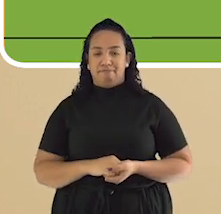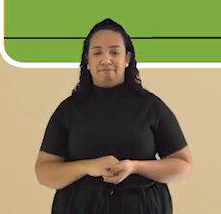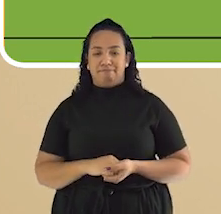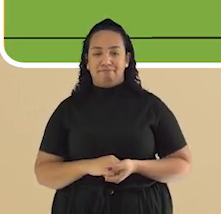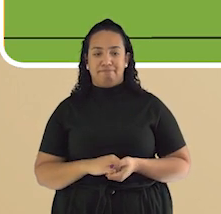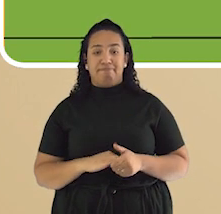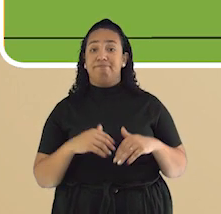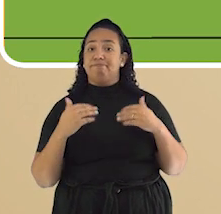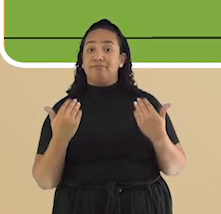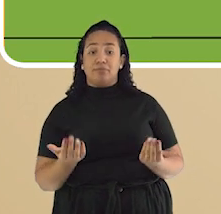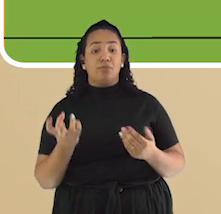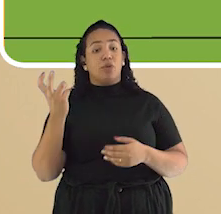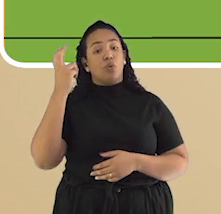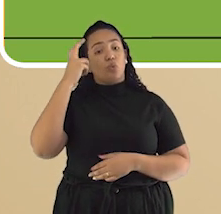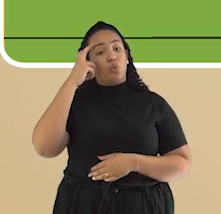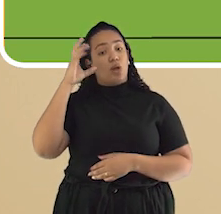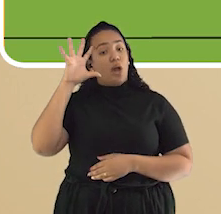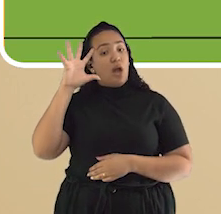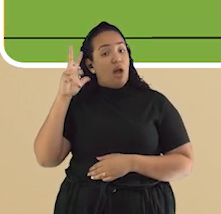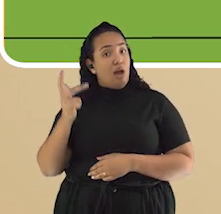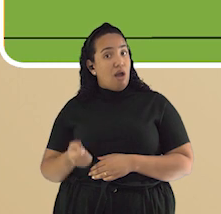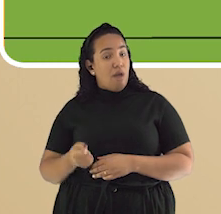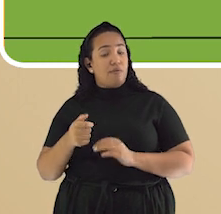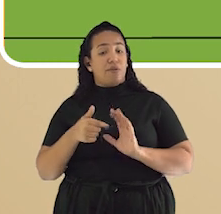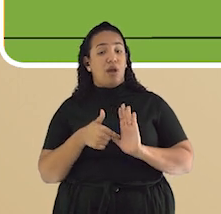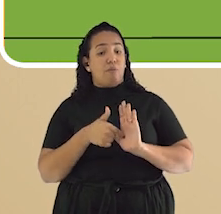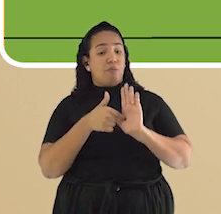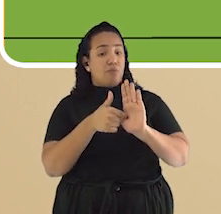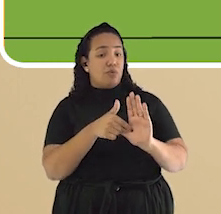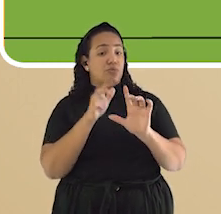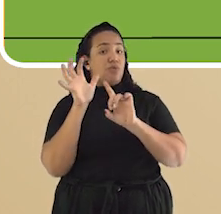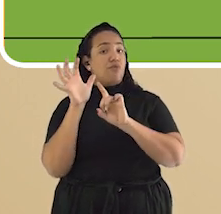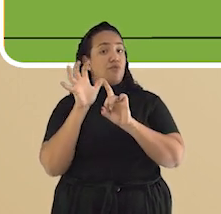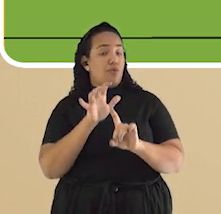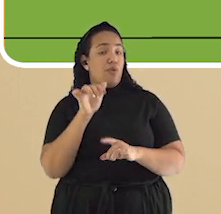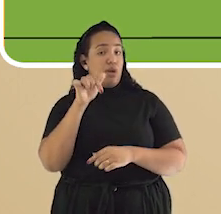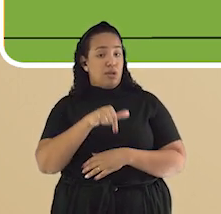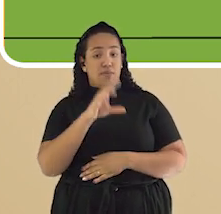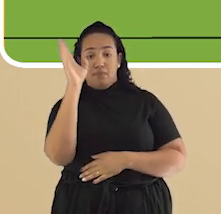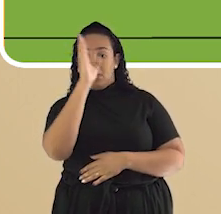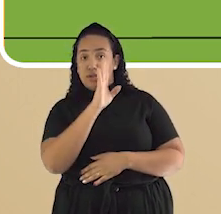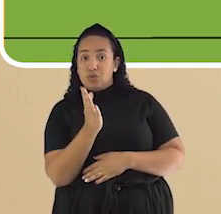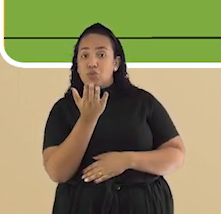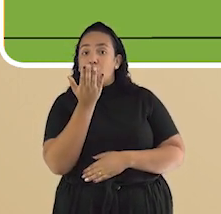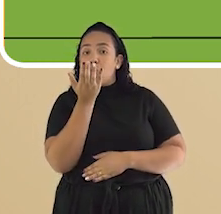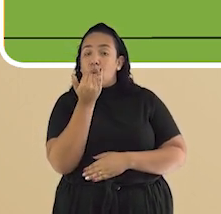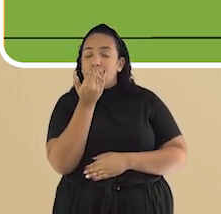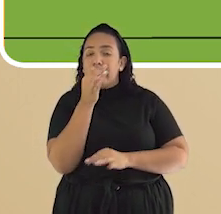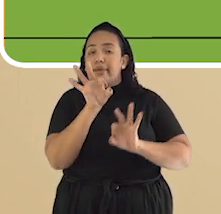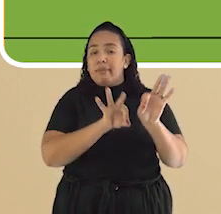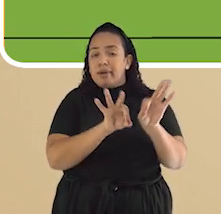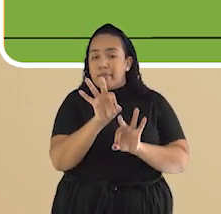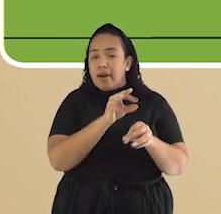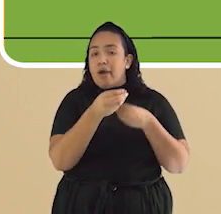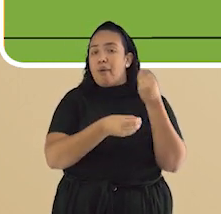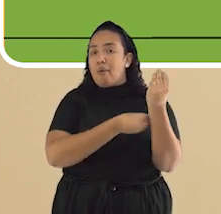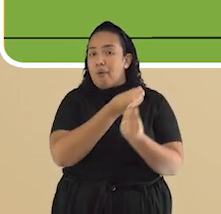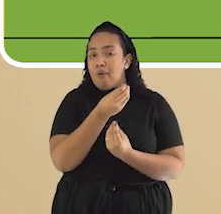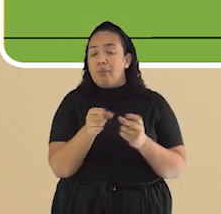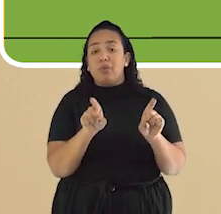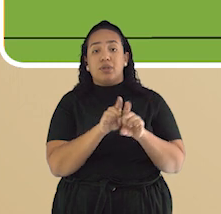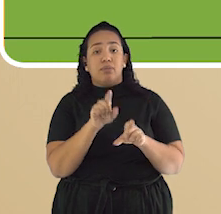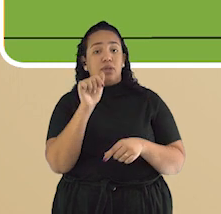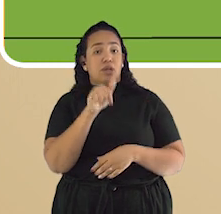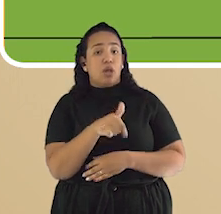Gente, a cultura africana introduziu na culinária brasileira métodos de preparo de alimentos e diversas receitas altamente